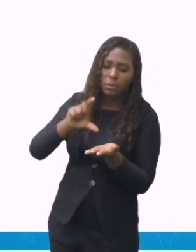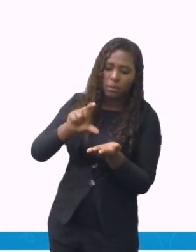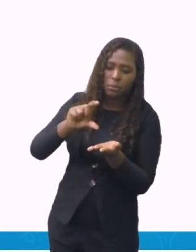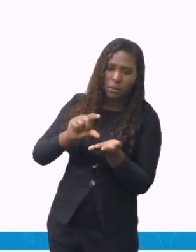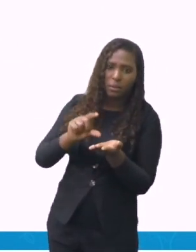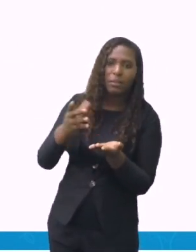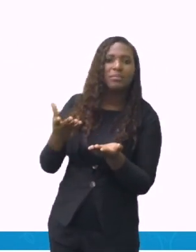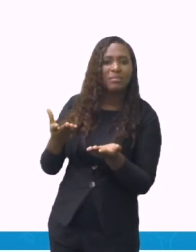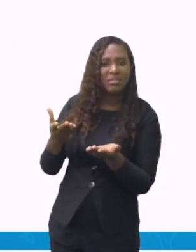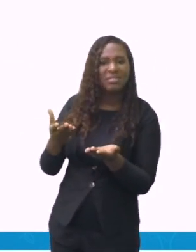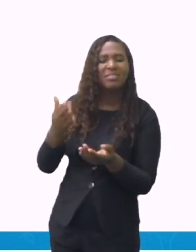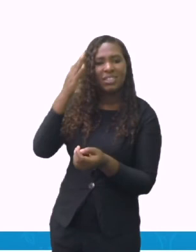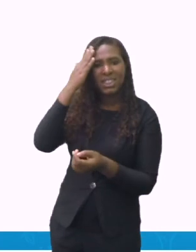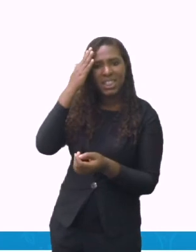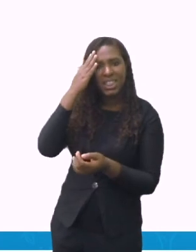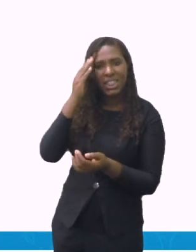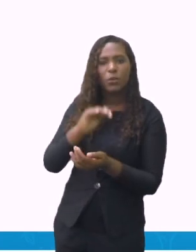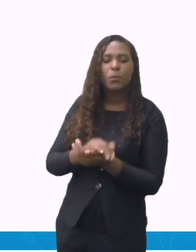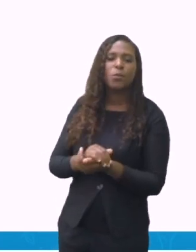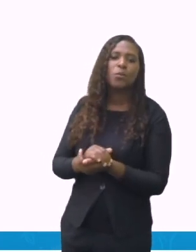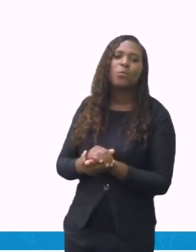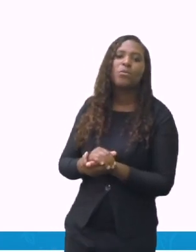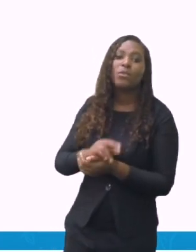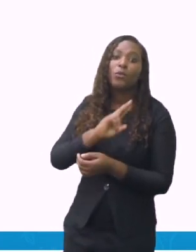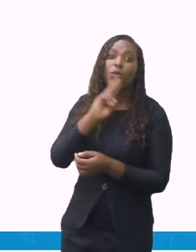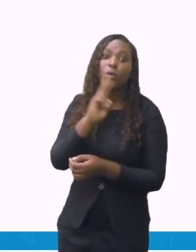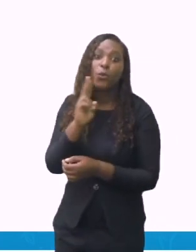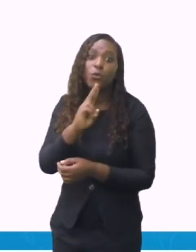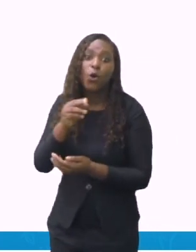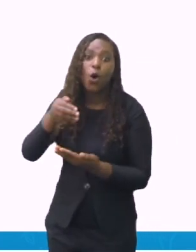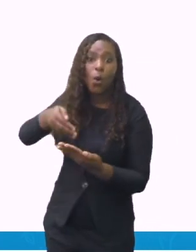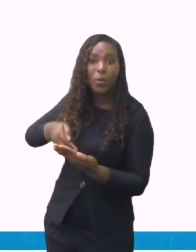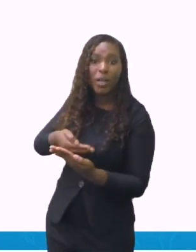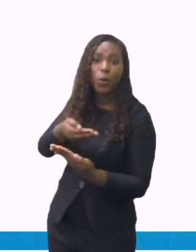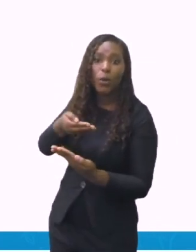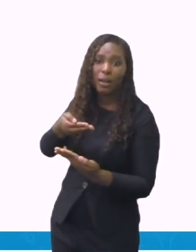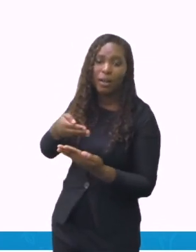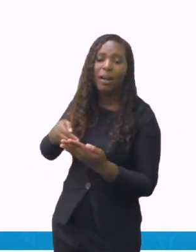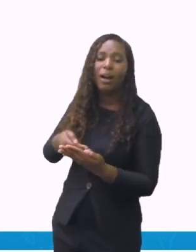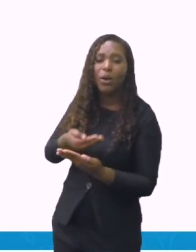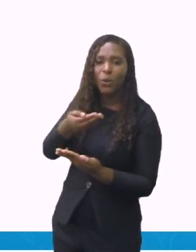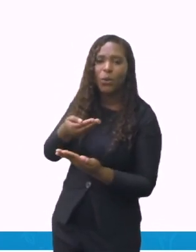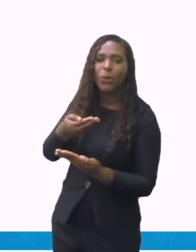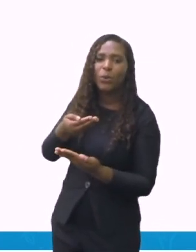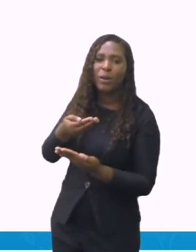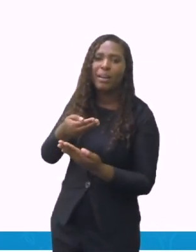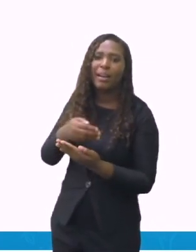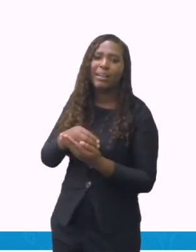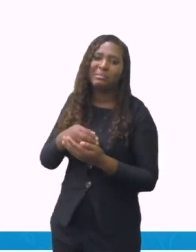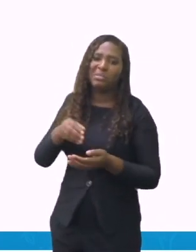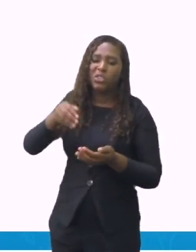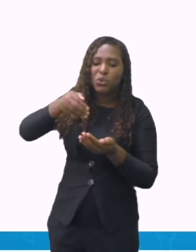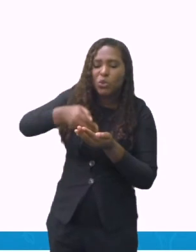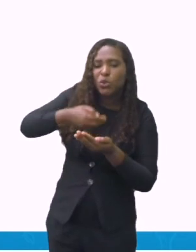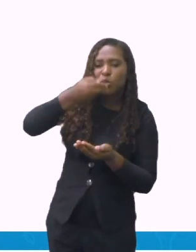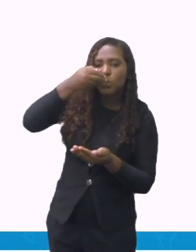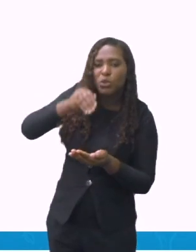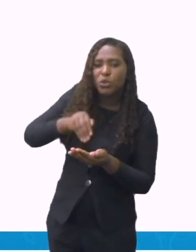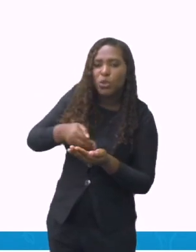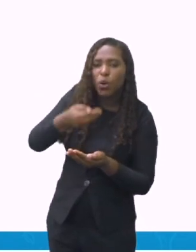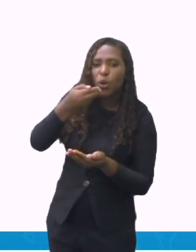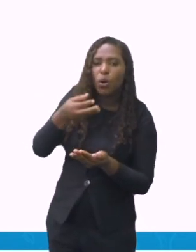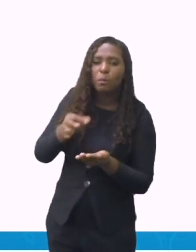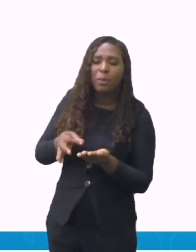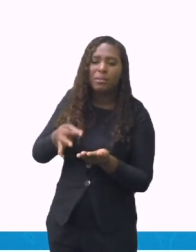tipos de colheres. As colheres de sopa, de sobremesa, a colher de chá e a colher de café. Se você tem dúvidas quanto a essas